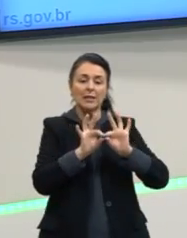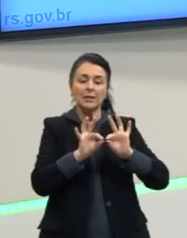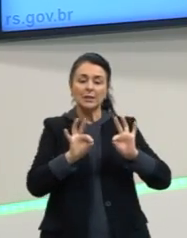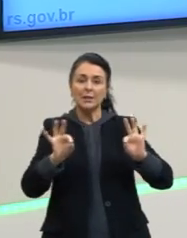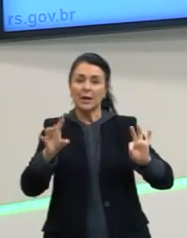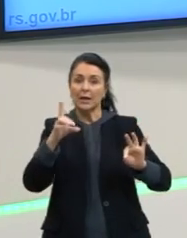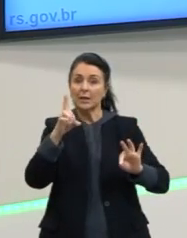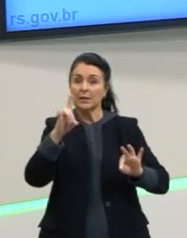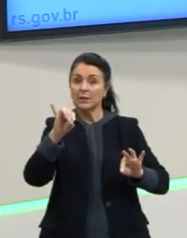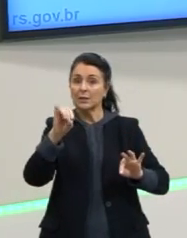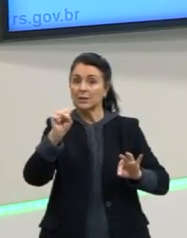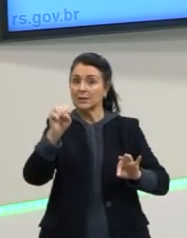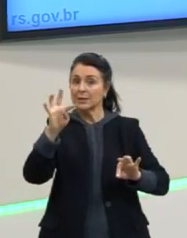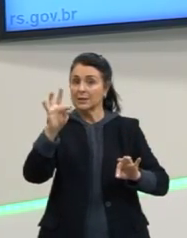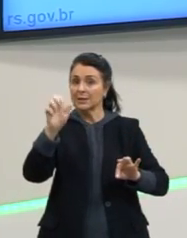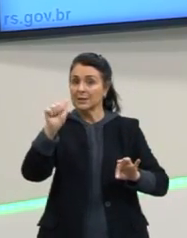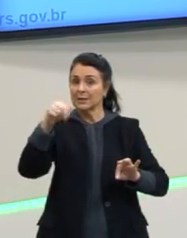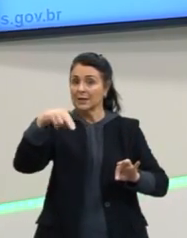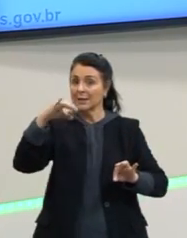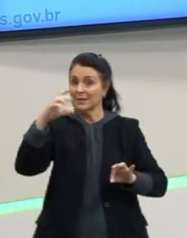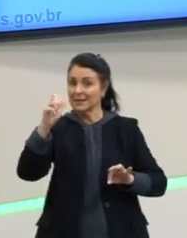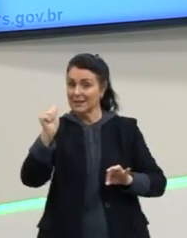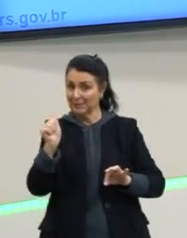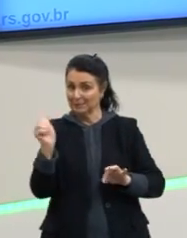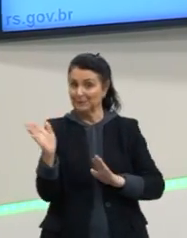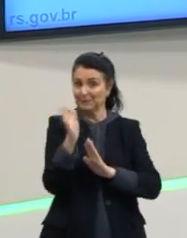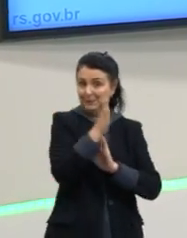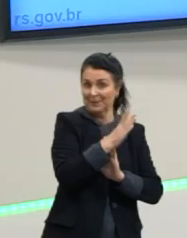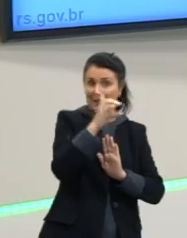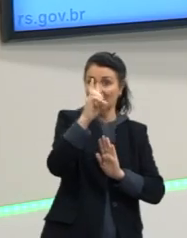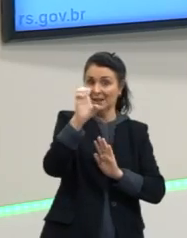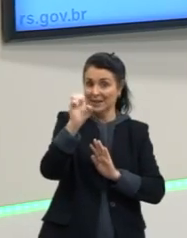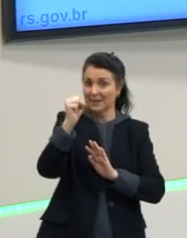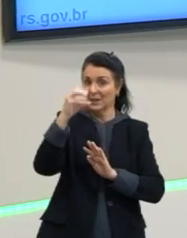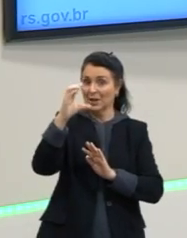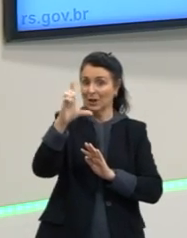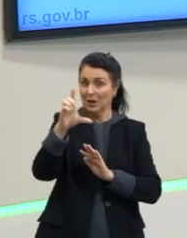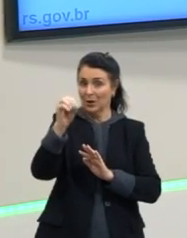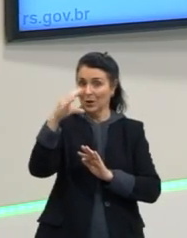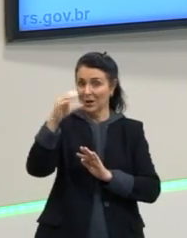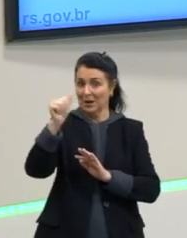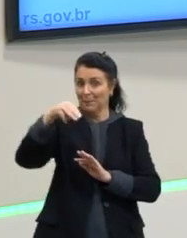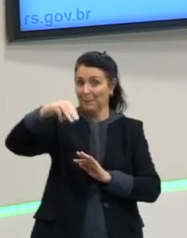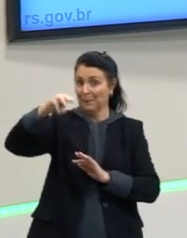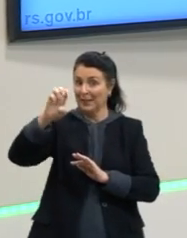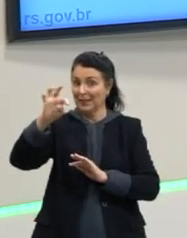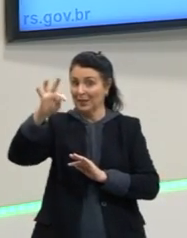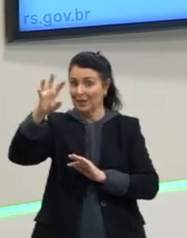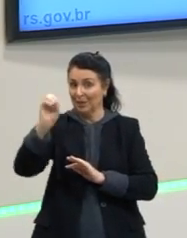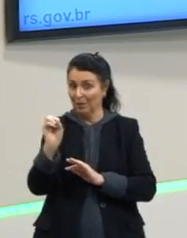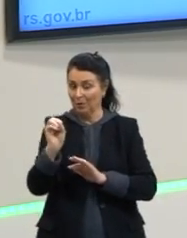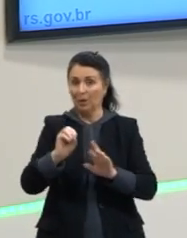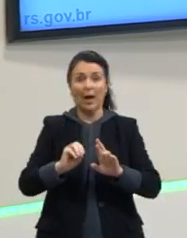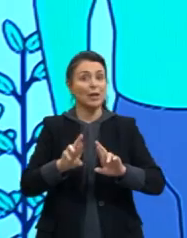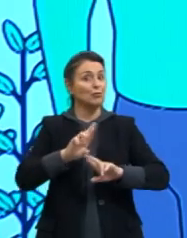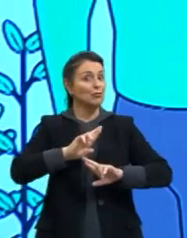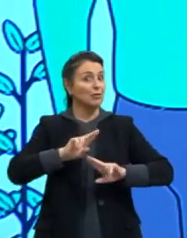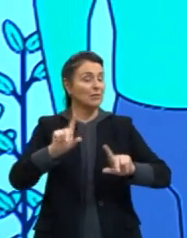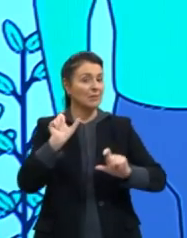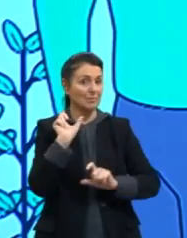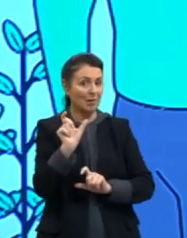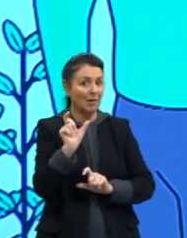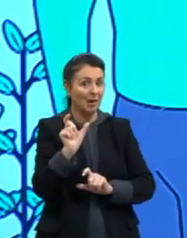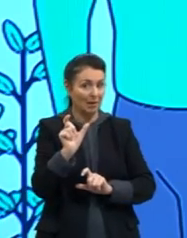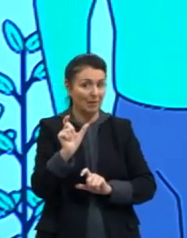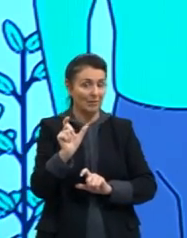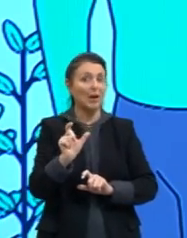deslocamento, tá? O Enem, ele cobra muito pouco essa parte, tá? Mas é importante porque pode aparecer, como já apareceu,